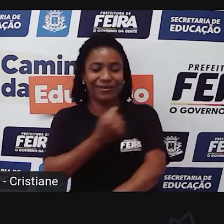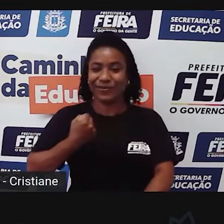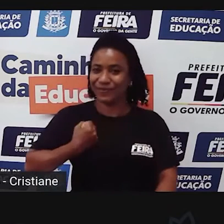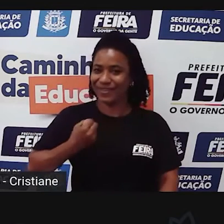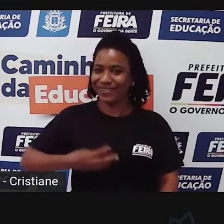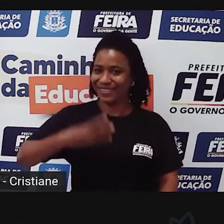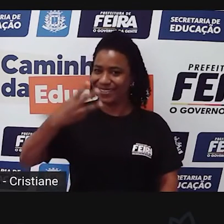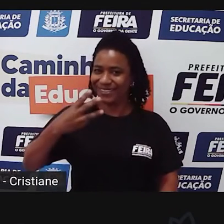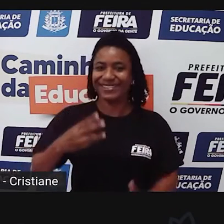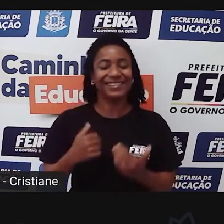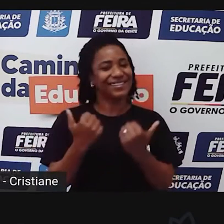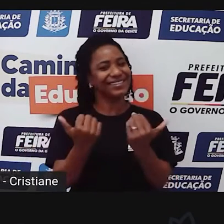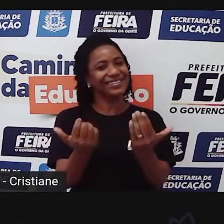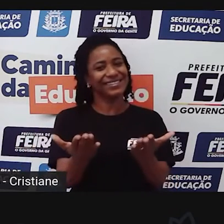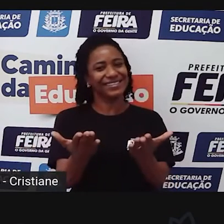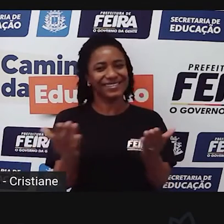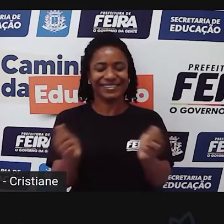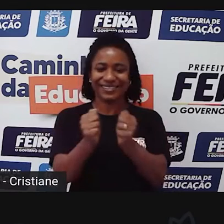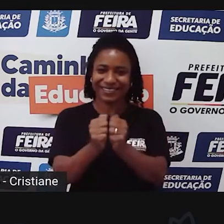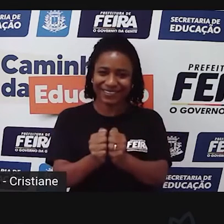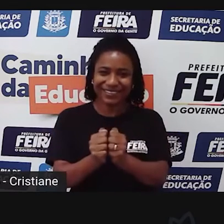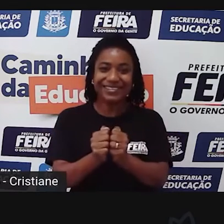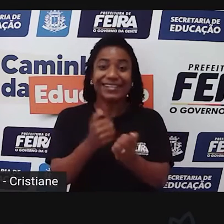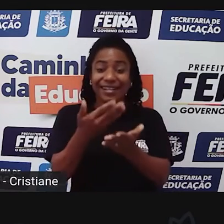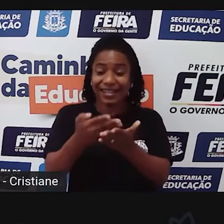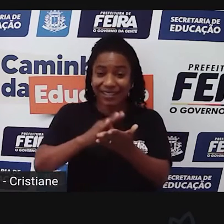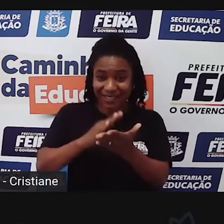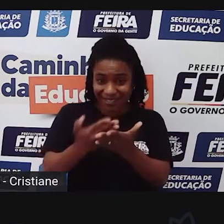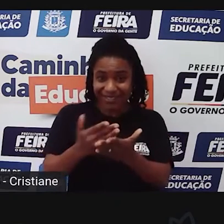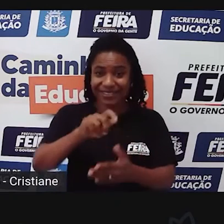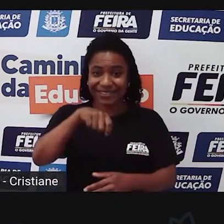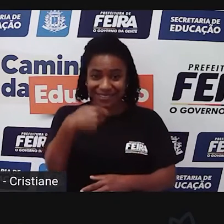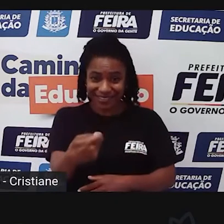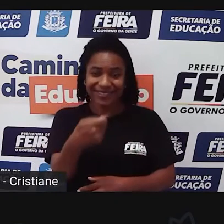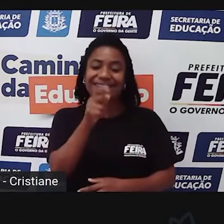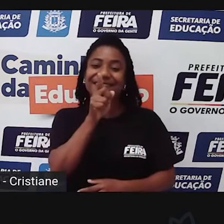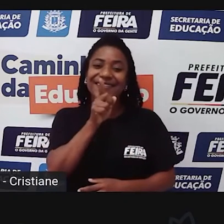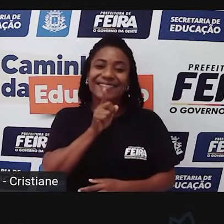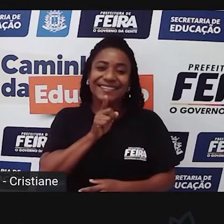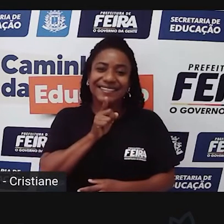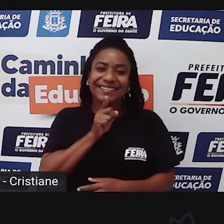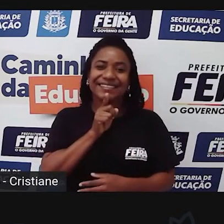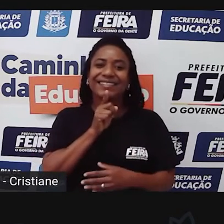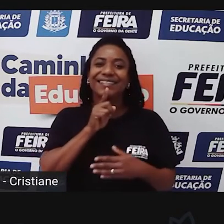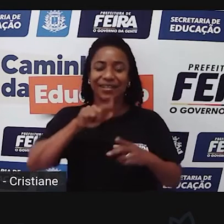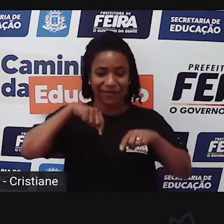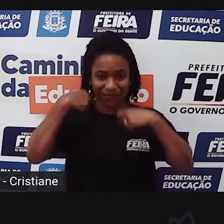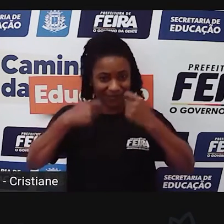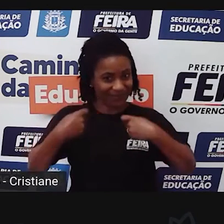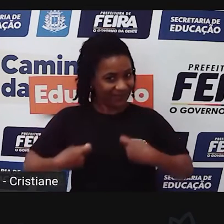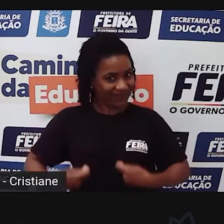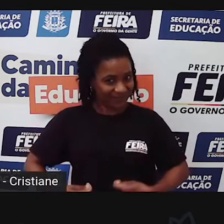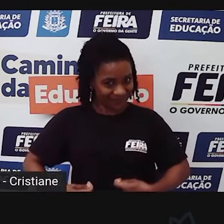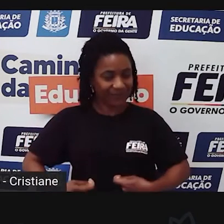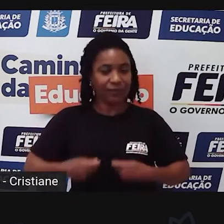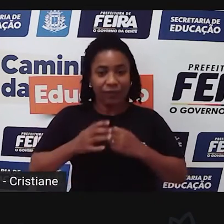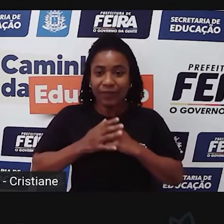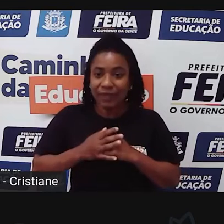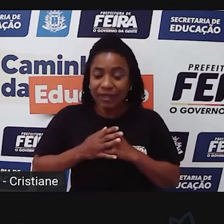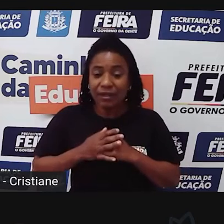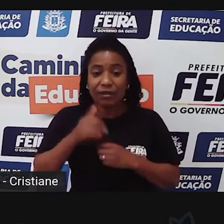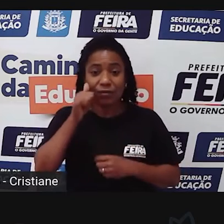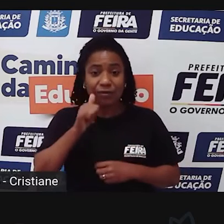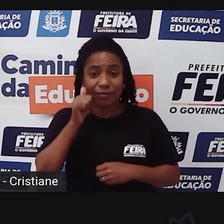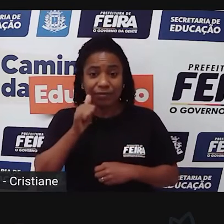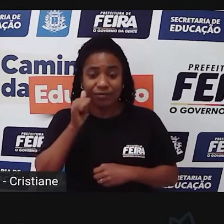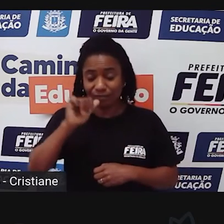lado nós temos, né, Cristiane, a nossa empérquete, né, de hoje e eu vou me autodescrever, né? Eu sou uma mulher